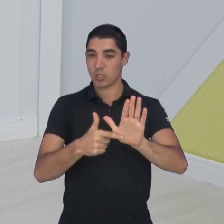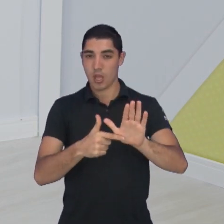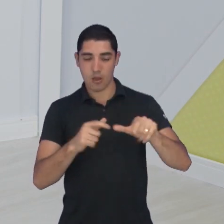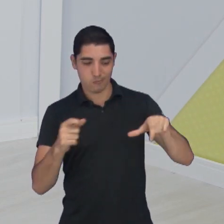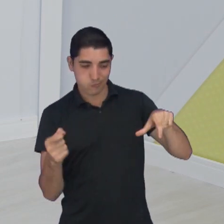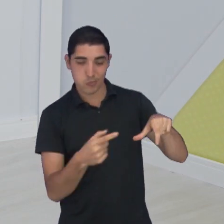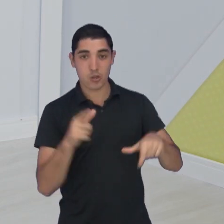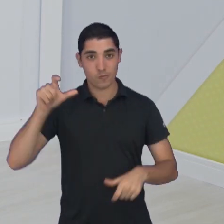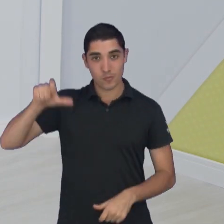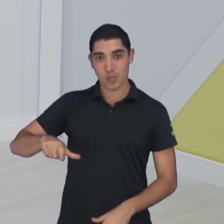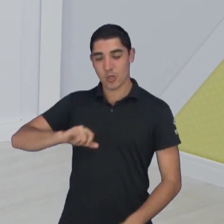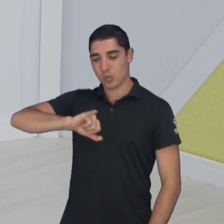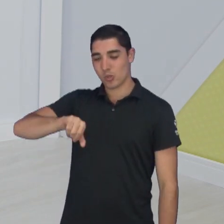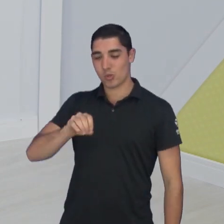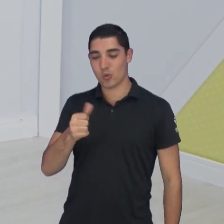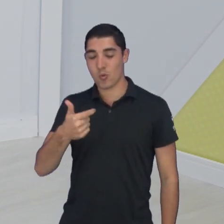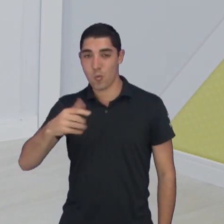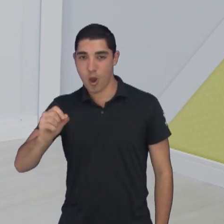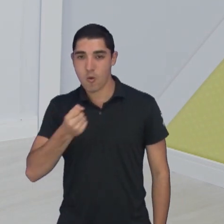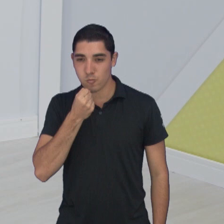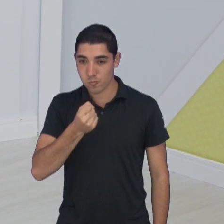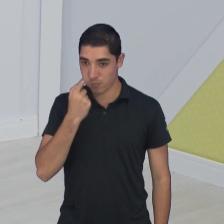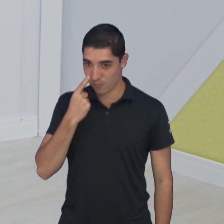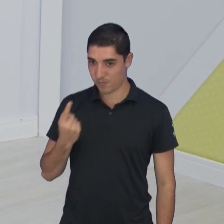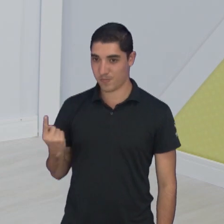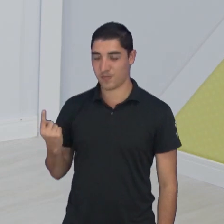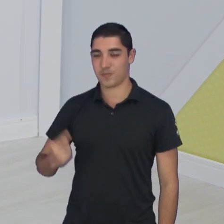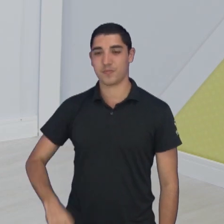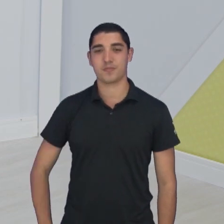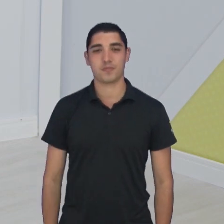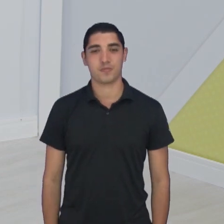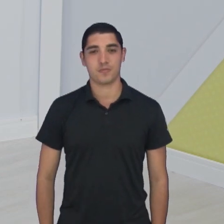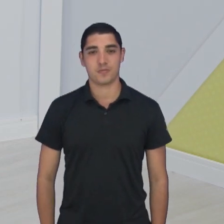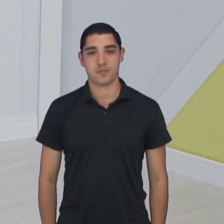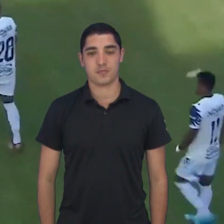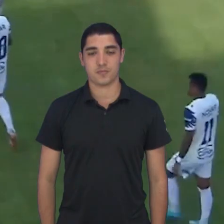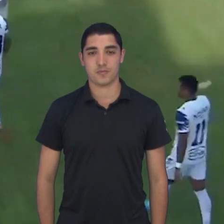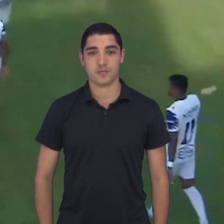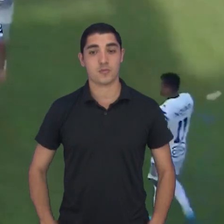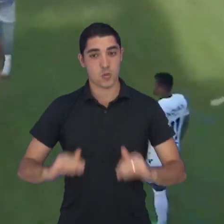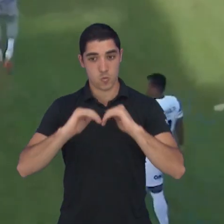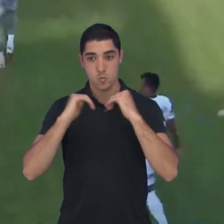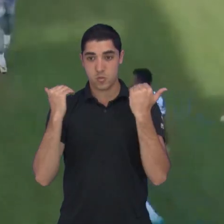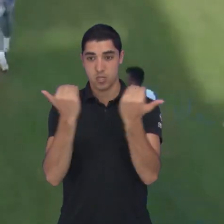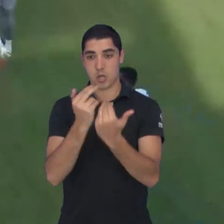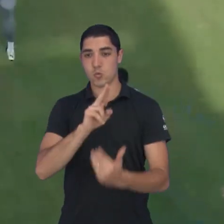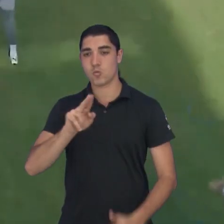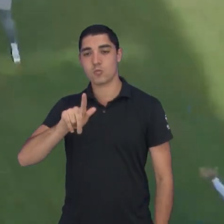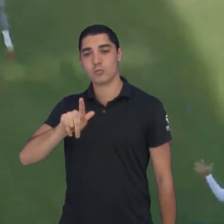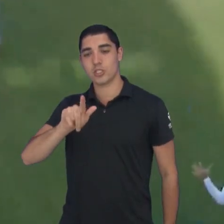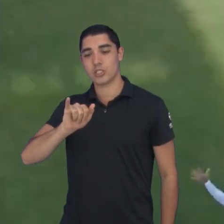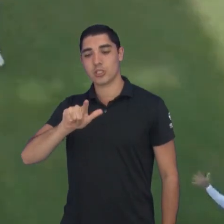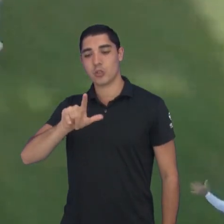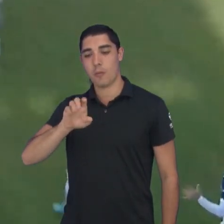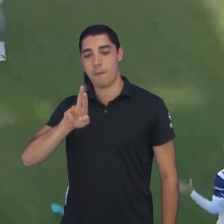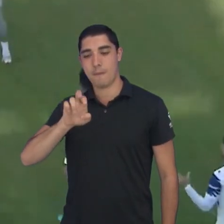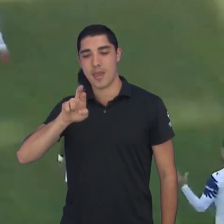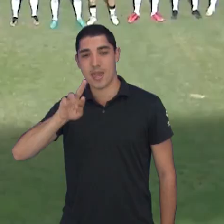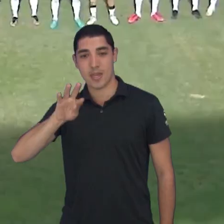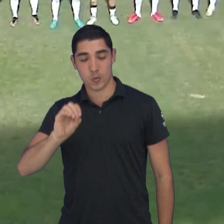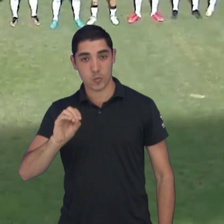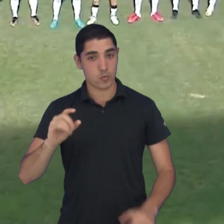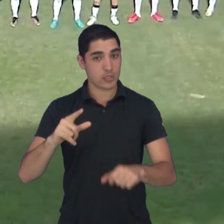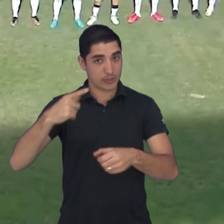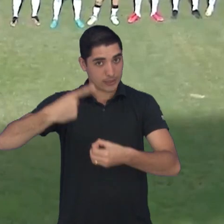narração dele, João Delfino solta, Matheus. Jogando no estádio Gilberto Siqueira Lopes, o Gilbertão, em